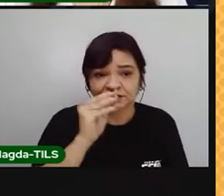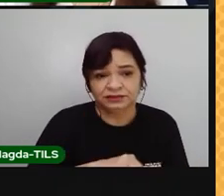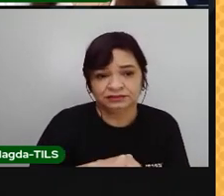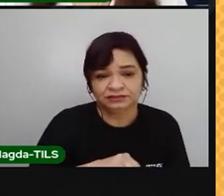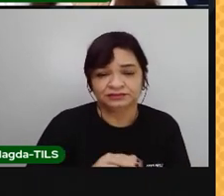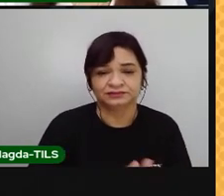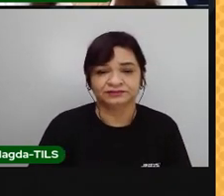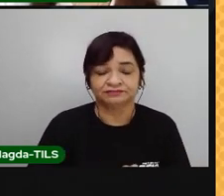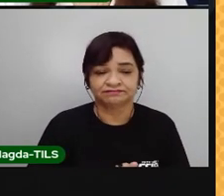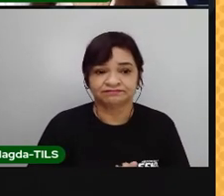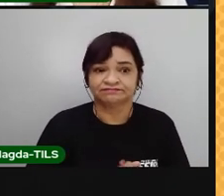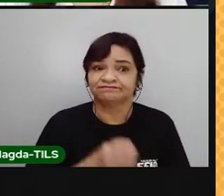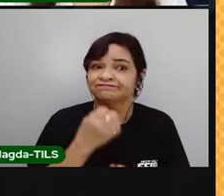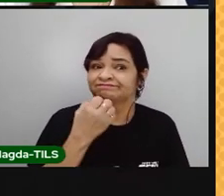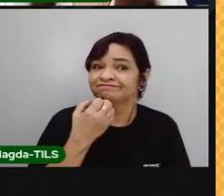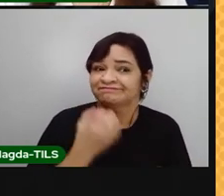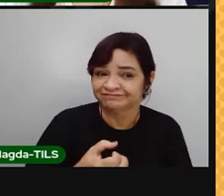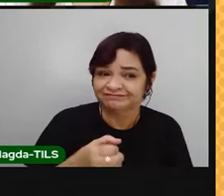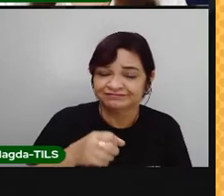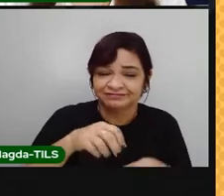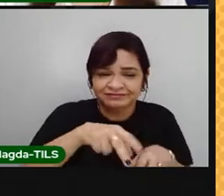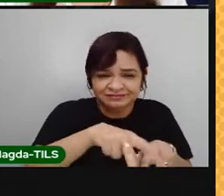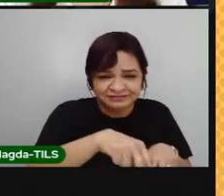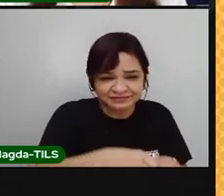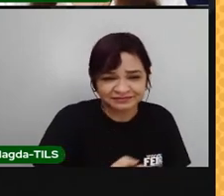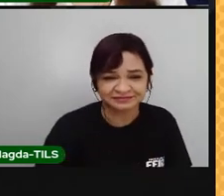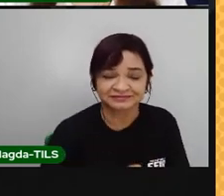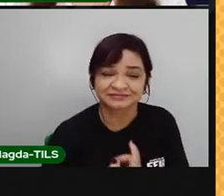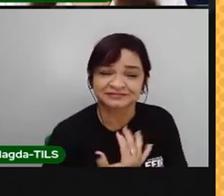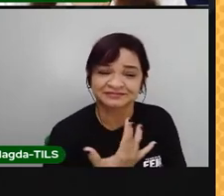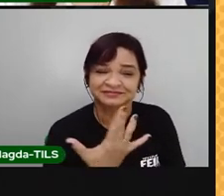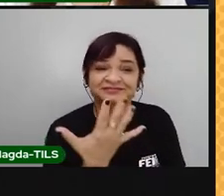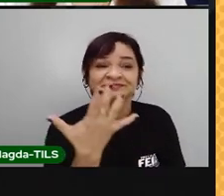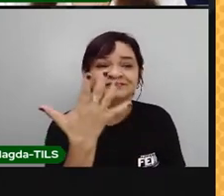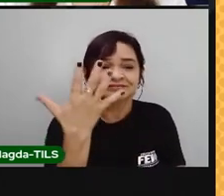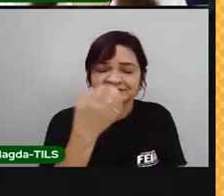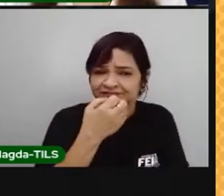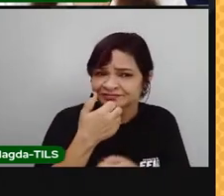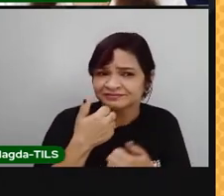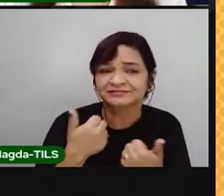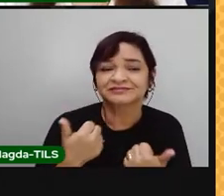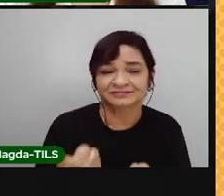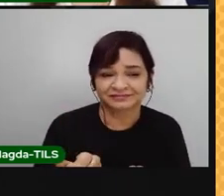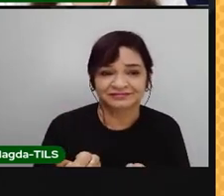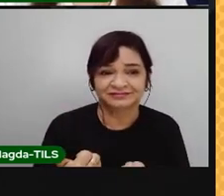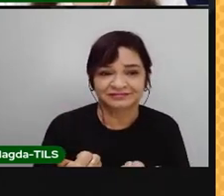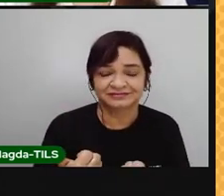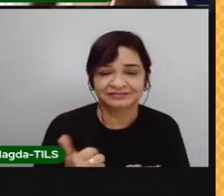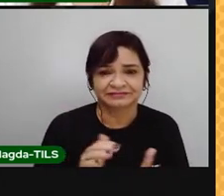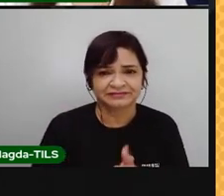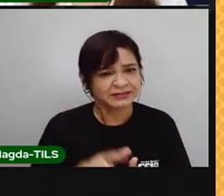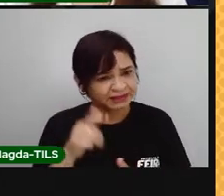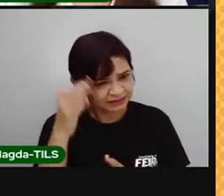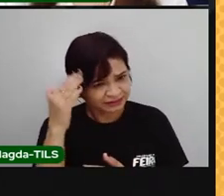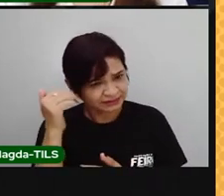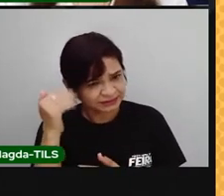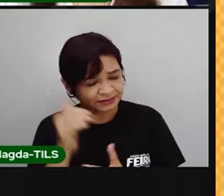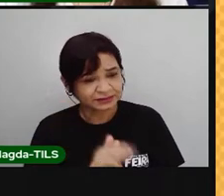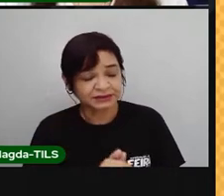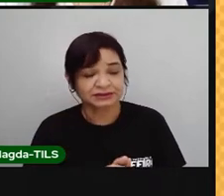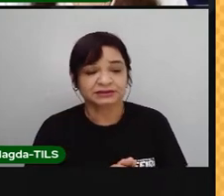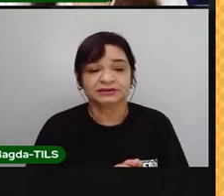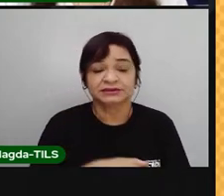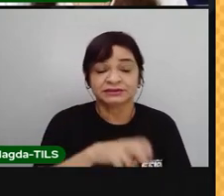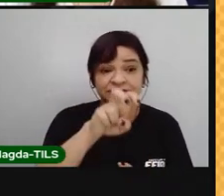Plante uma árvore considerando as características ecológicas da área. Você sabia que 5 árvores